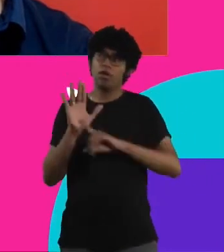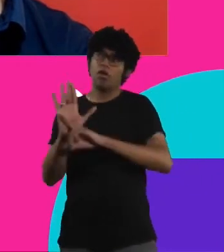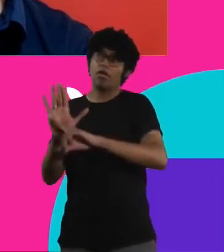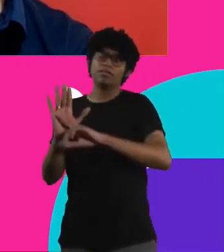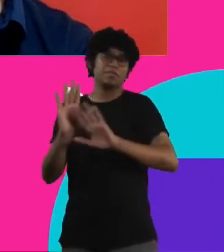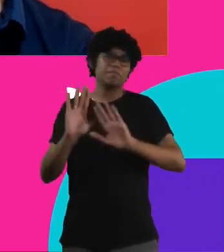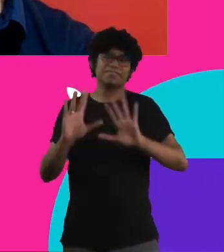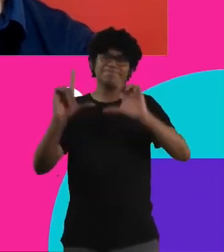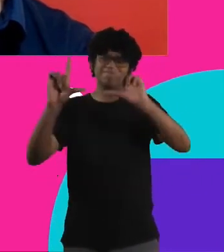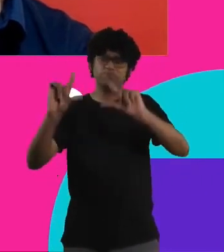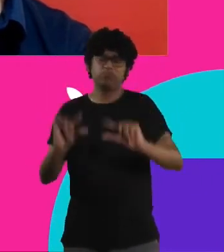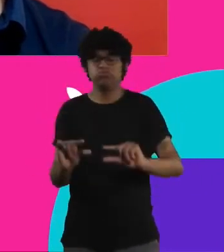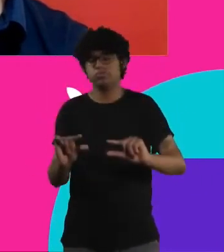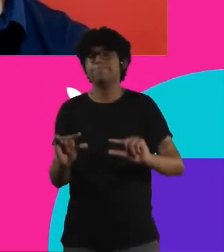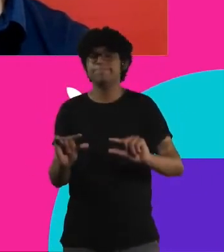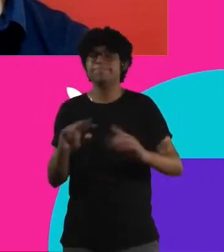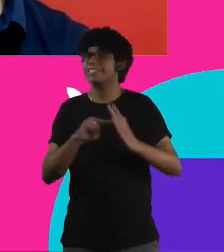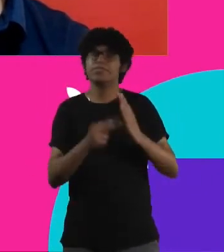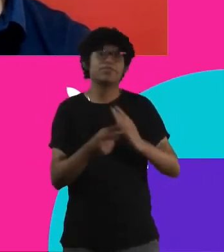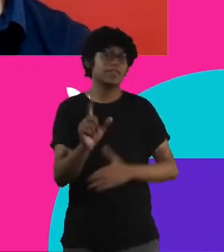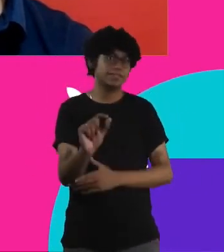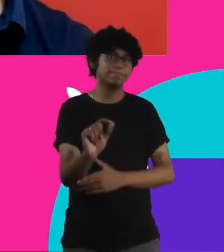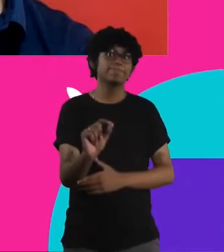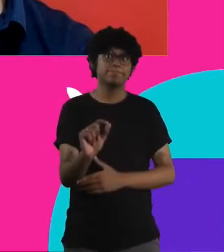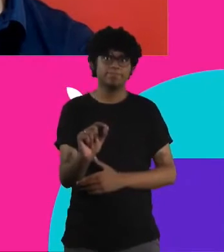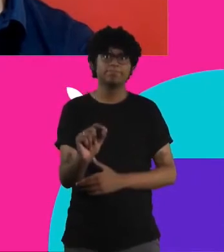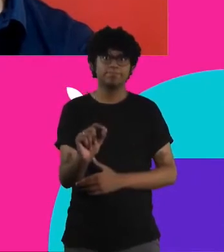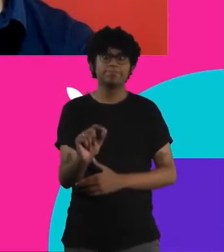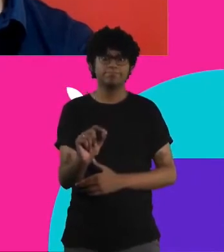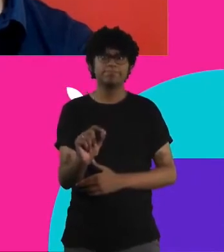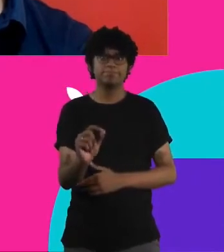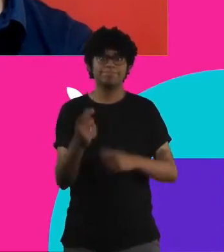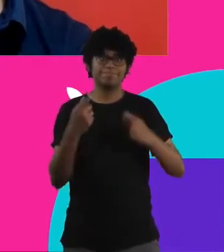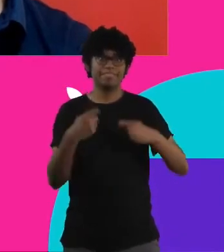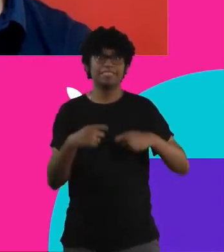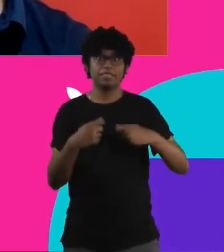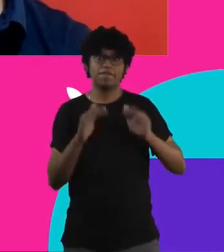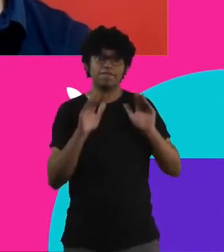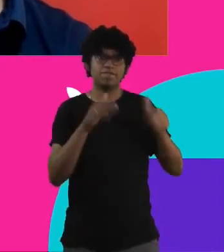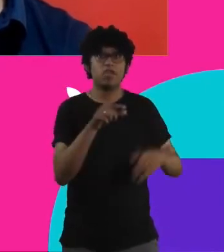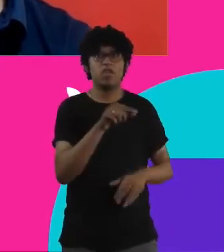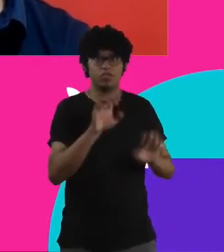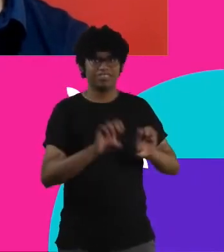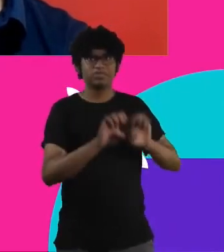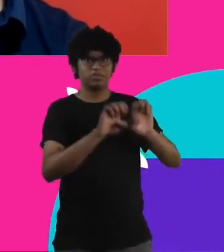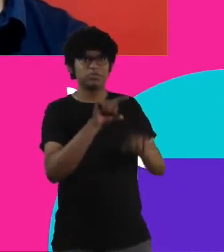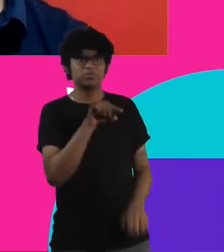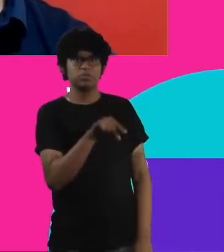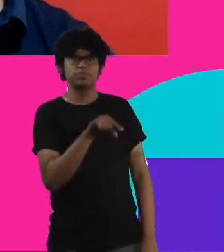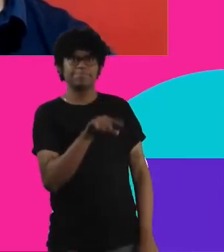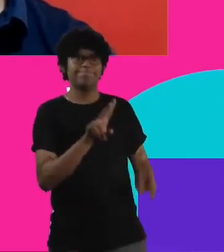reduzida. Isso significa que a gente precisa trabalhar mais pontos estruturais, como você mesmo falou,